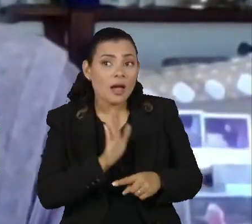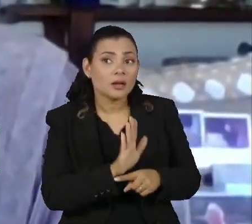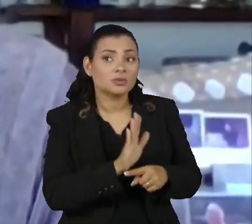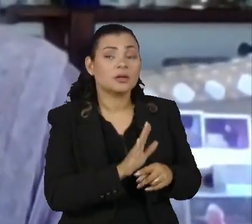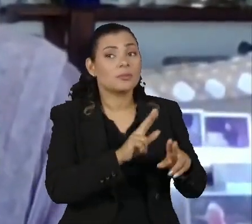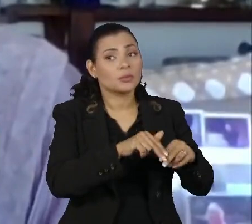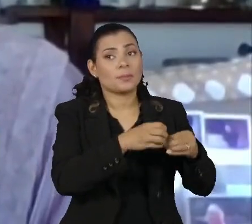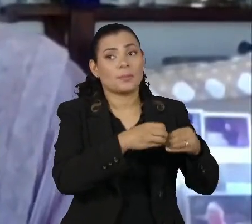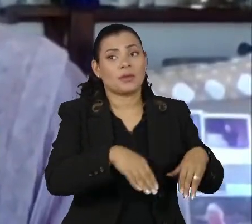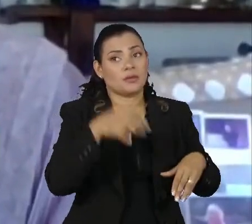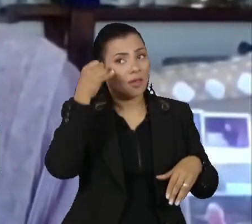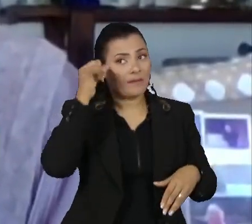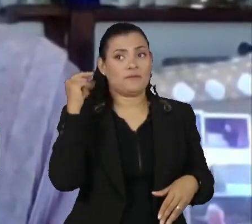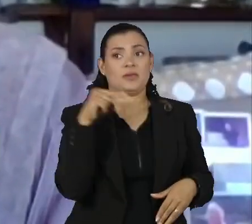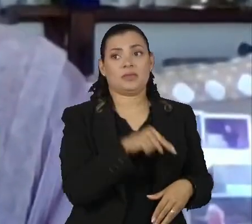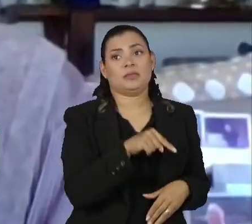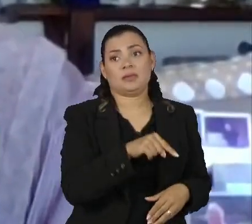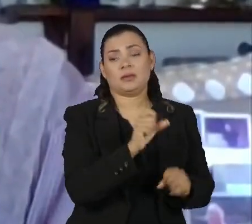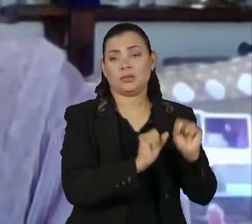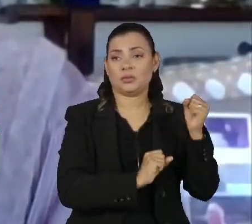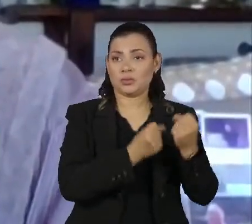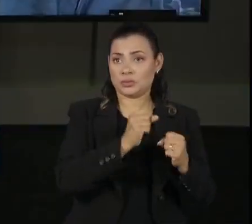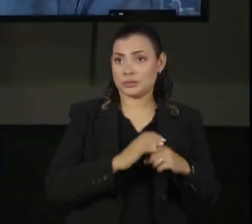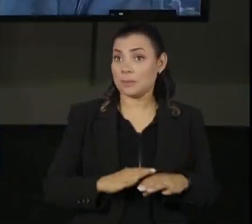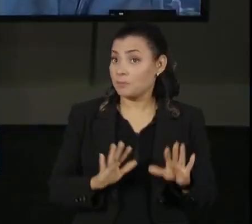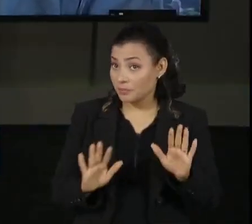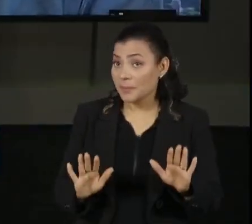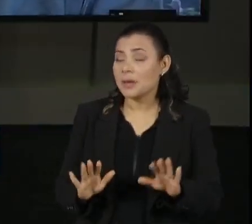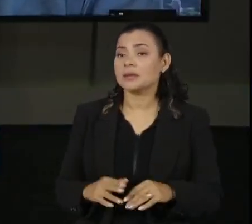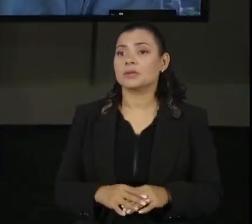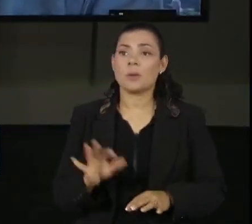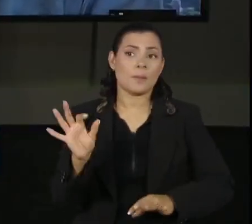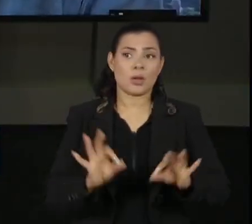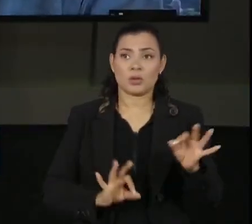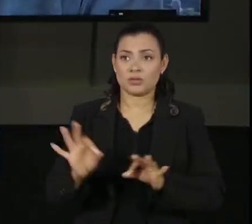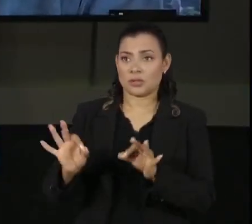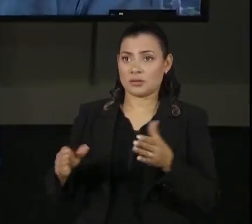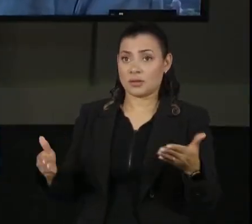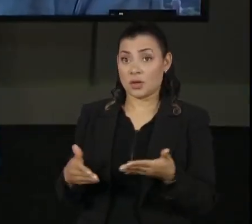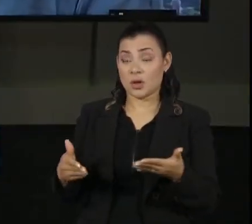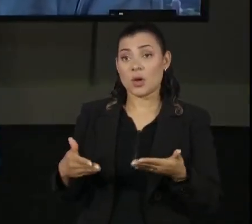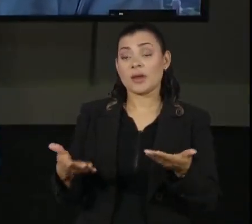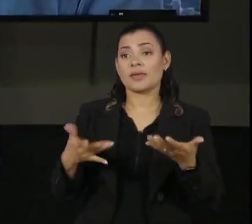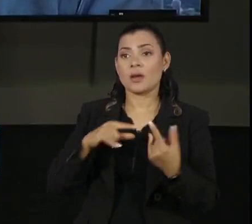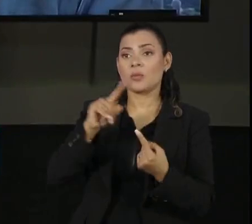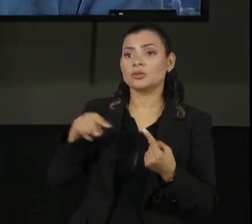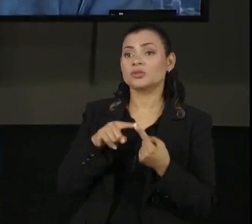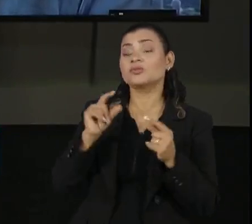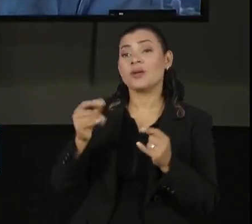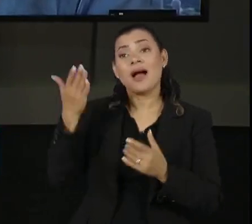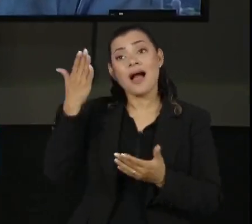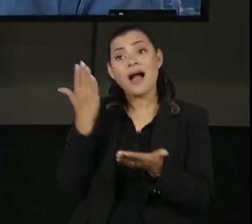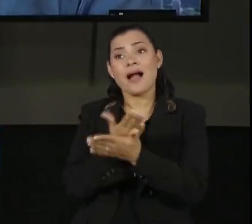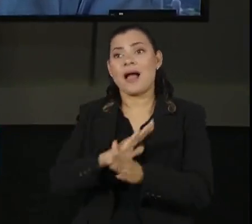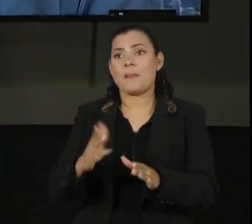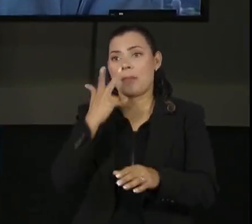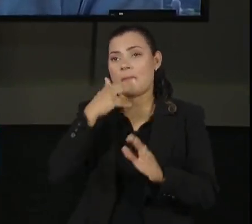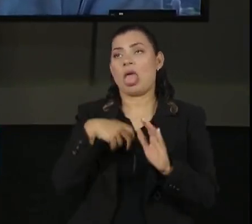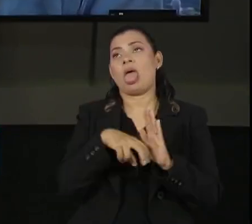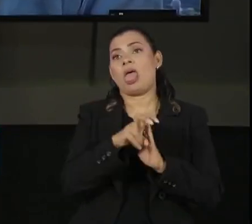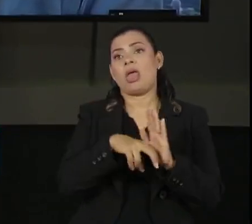prejudica a indústria. Então, o plano visa, naturalmente, acabar com essa ociosidade,